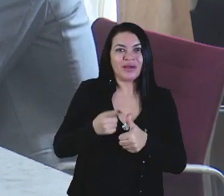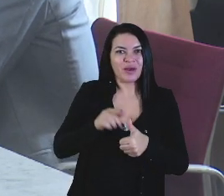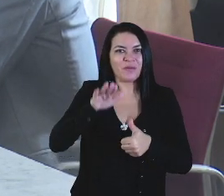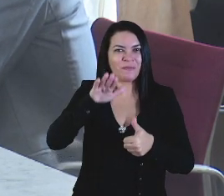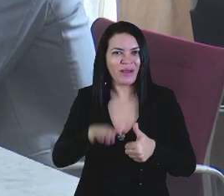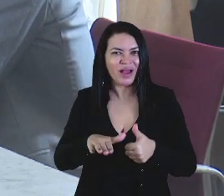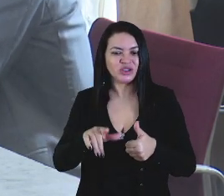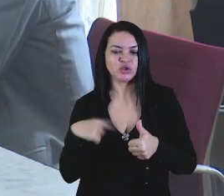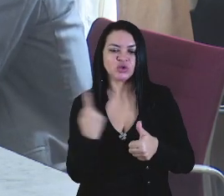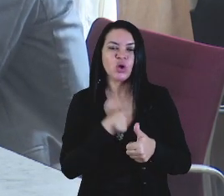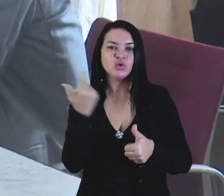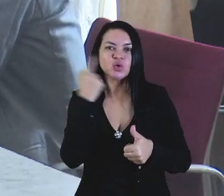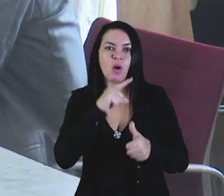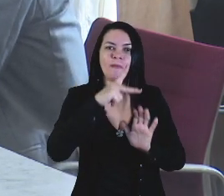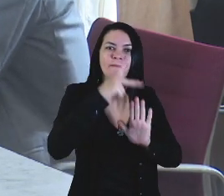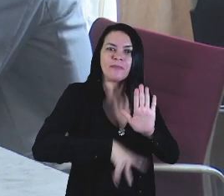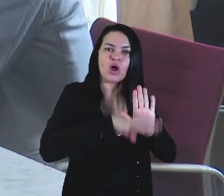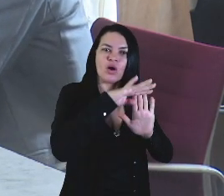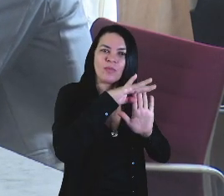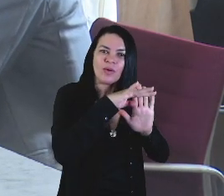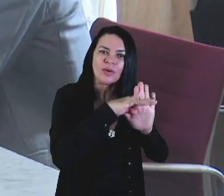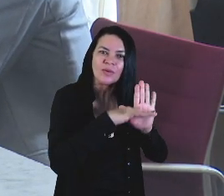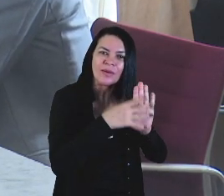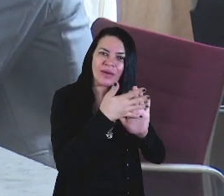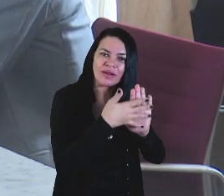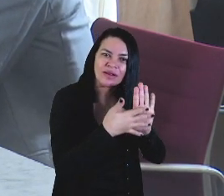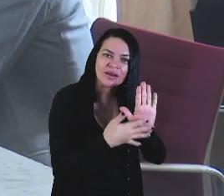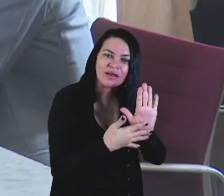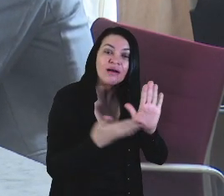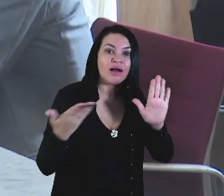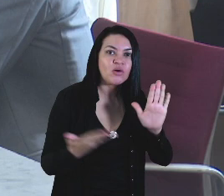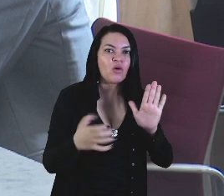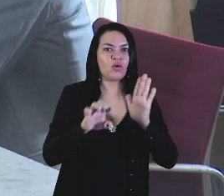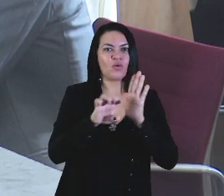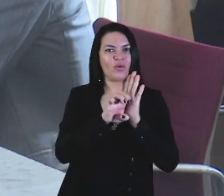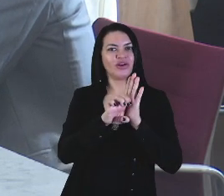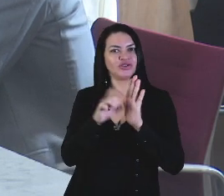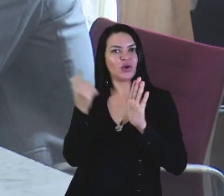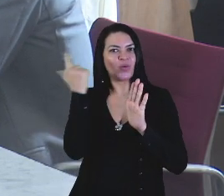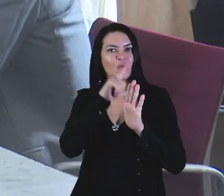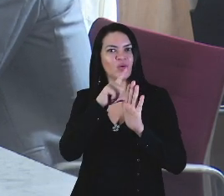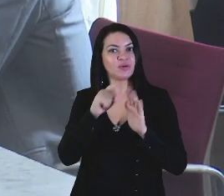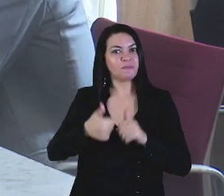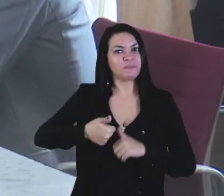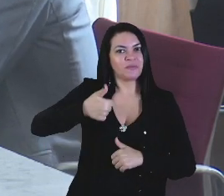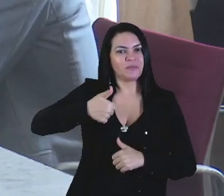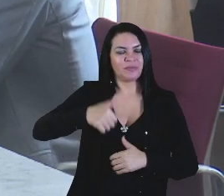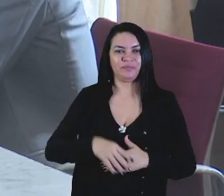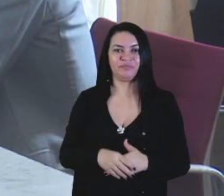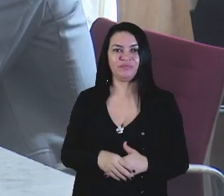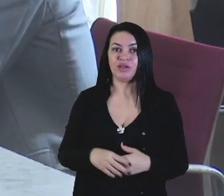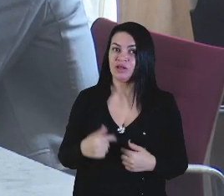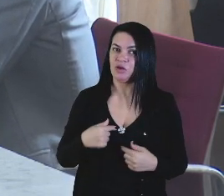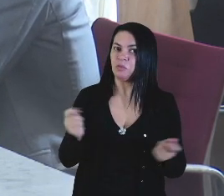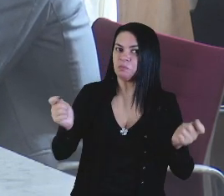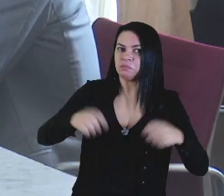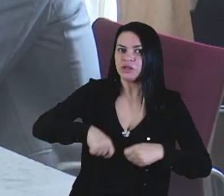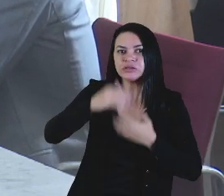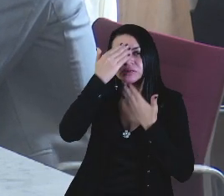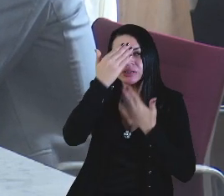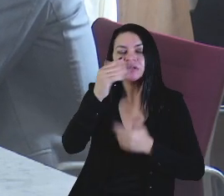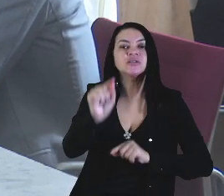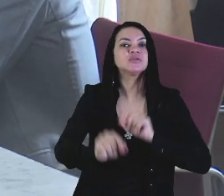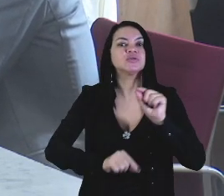para a obra que agora estamos lançando o edital. E eu não posso deixar de agradecer